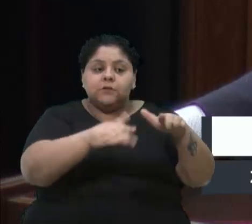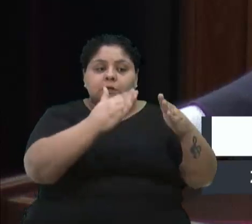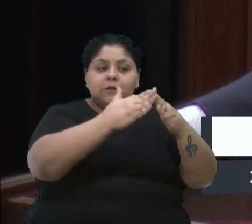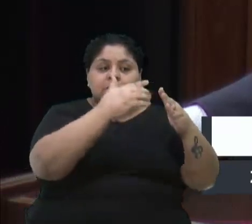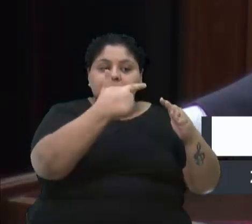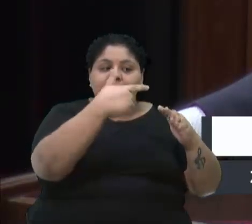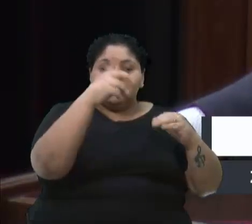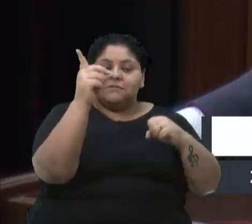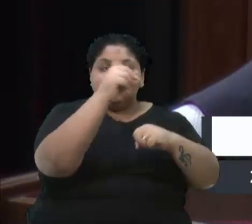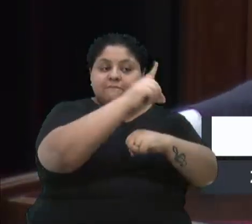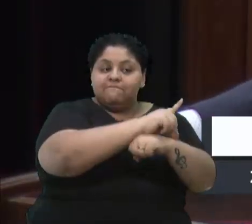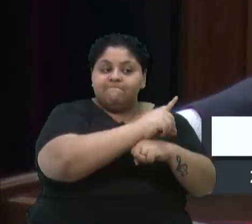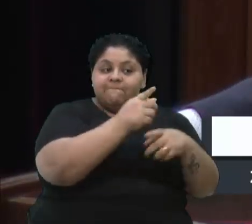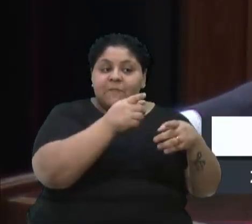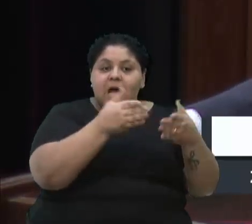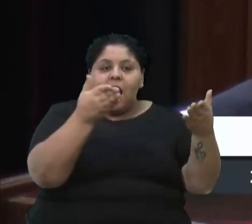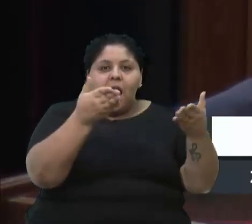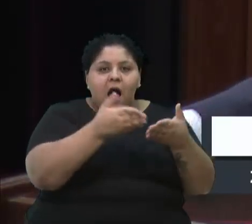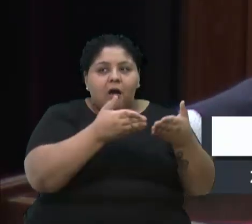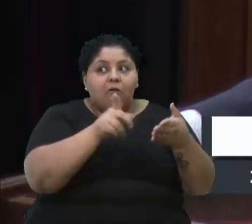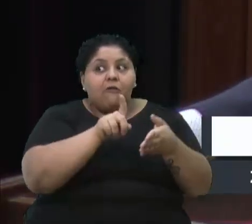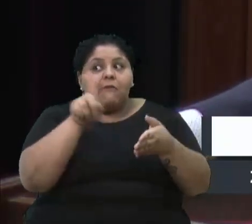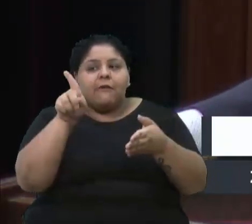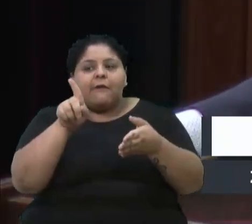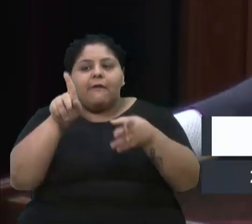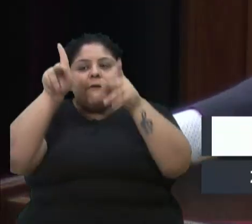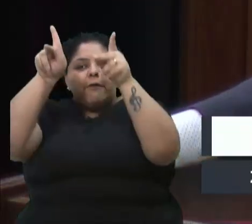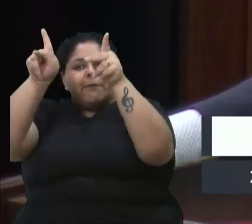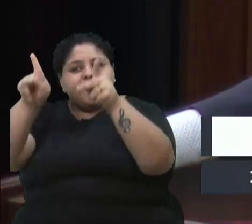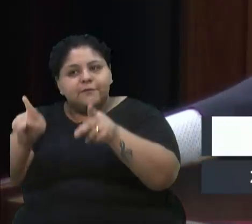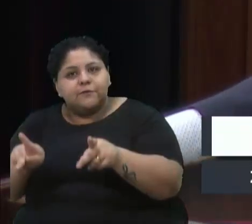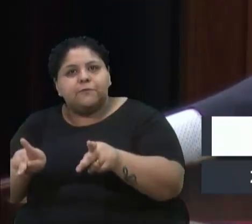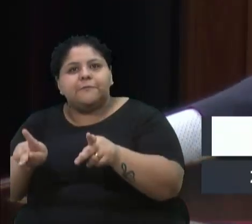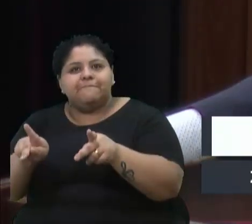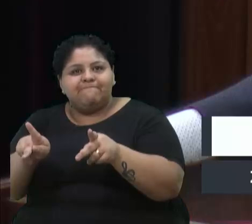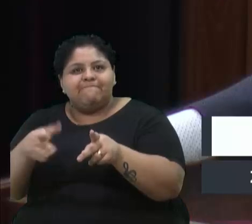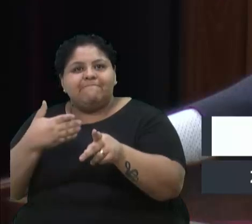Agora, aquela cidadã com a filha de seis anos, eu deixo essa observação.